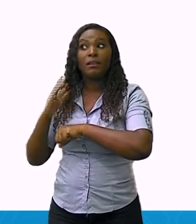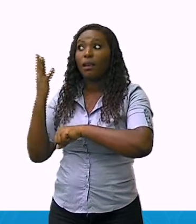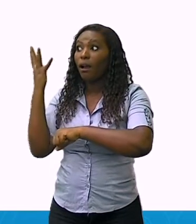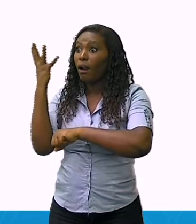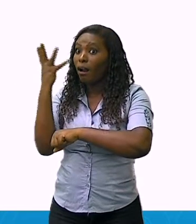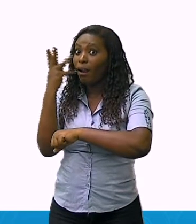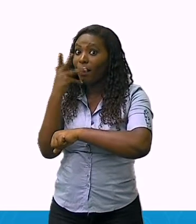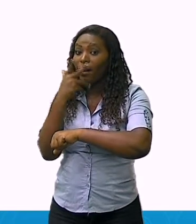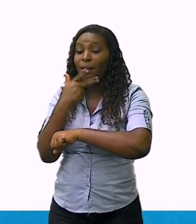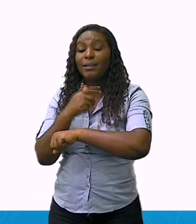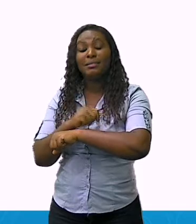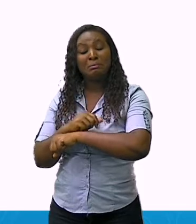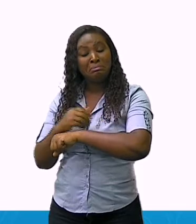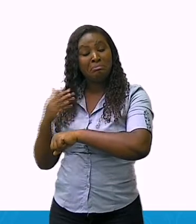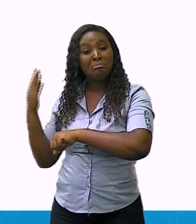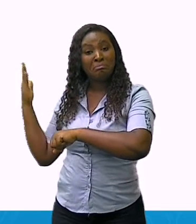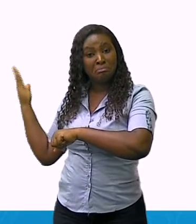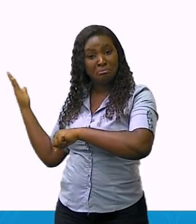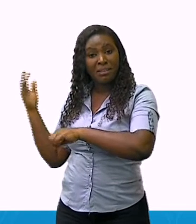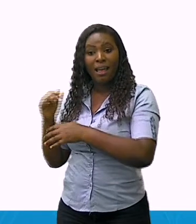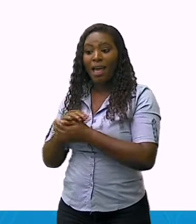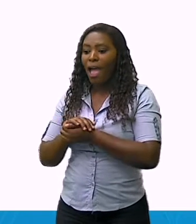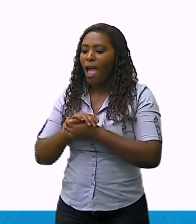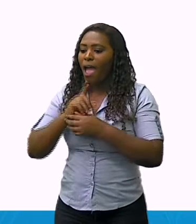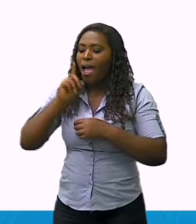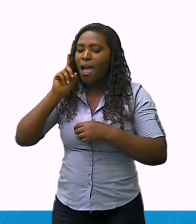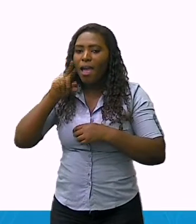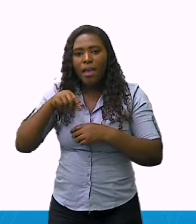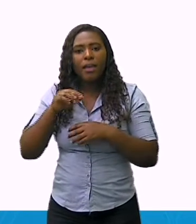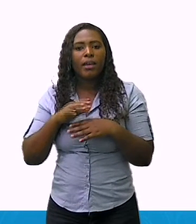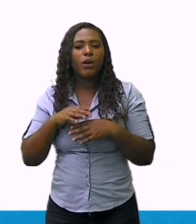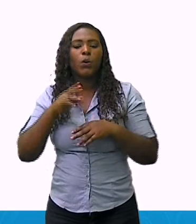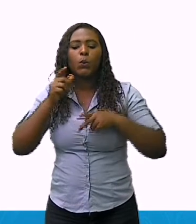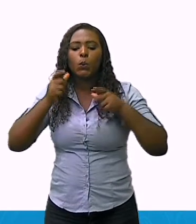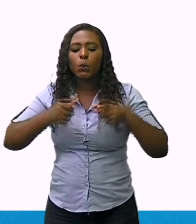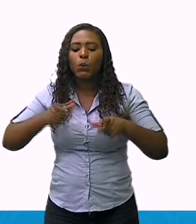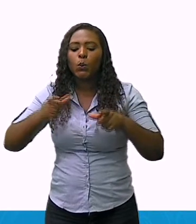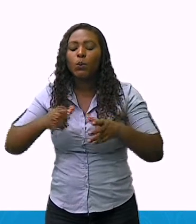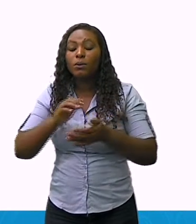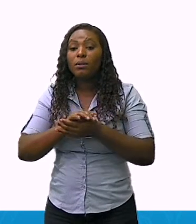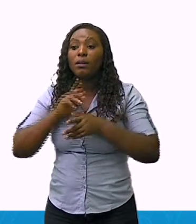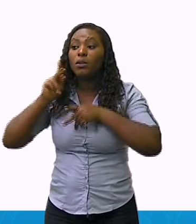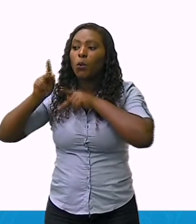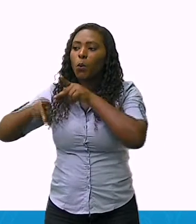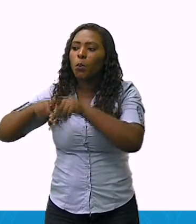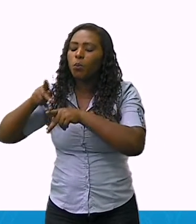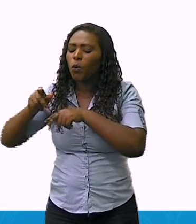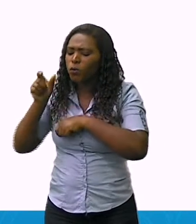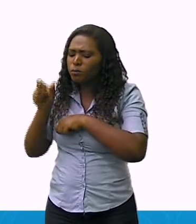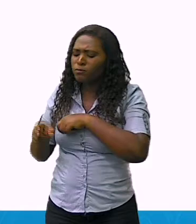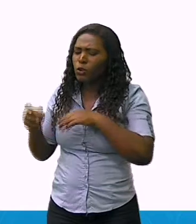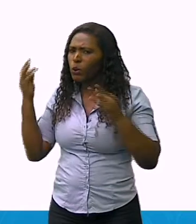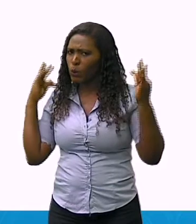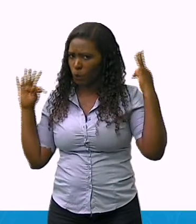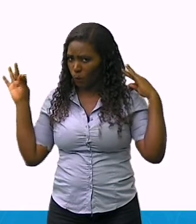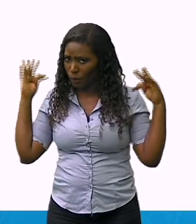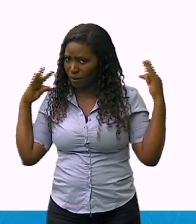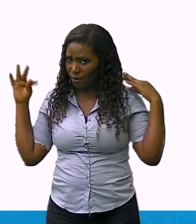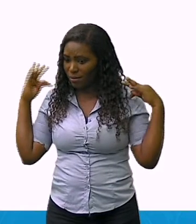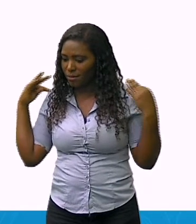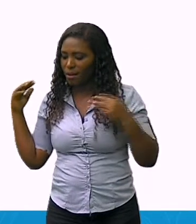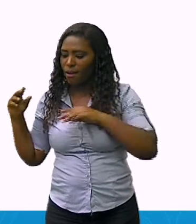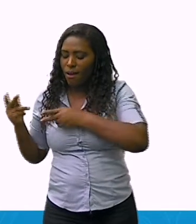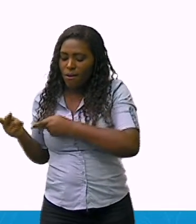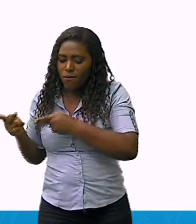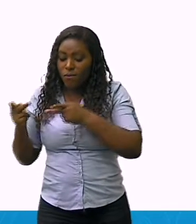Esta cachoeira, é uma opção para o turismo ecológico, a prática de esportes radicais.